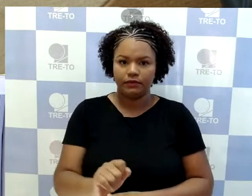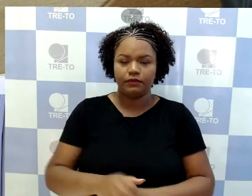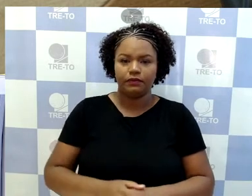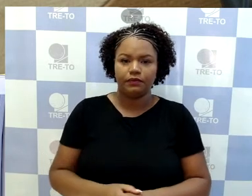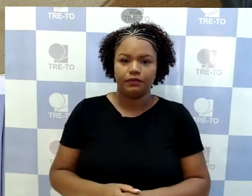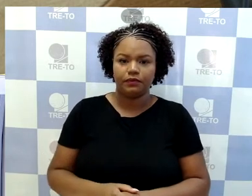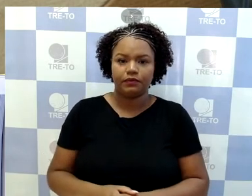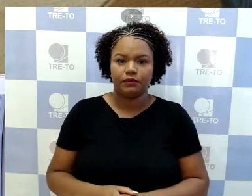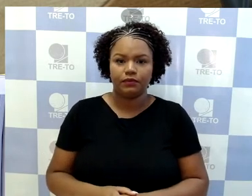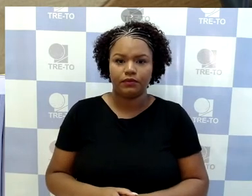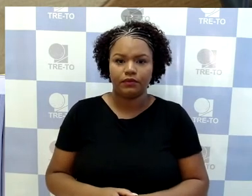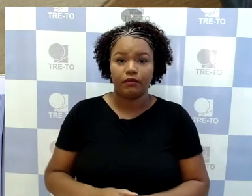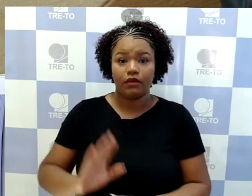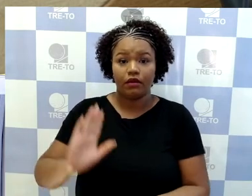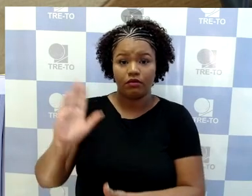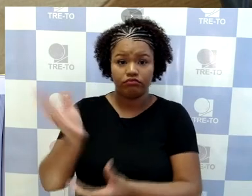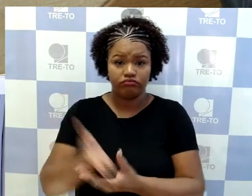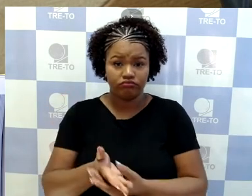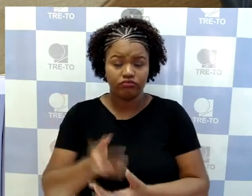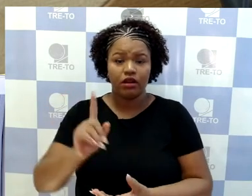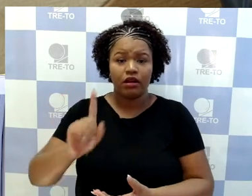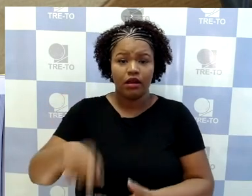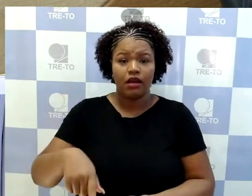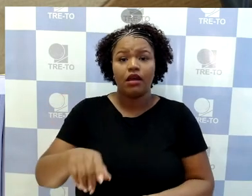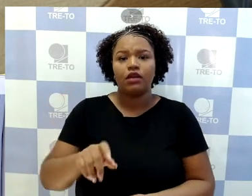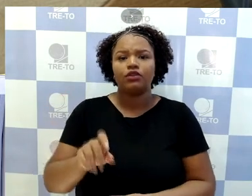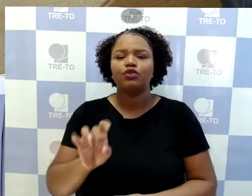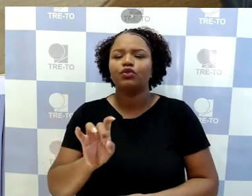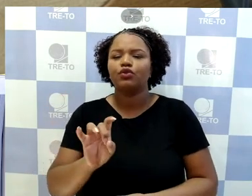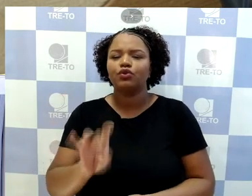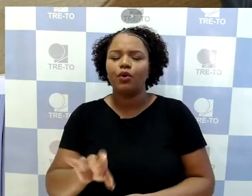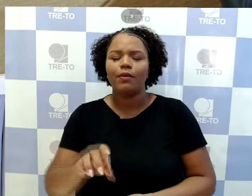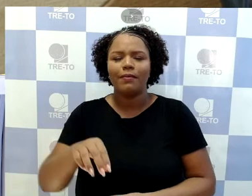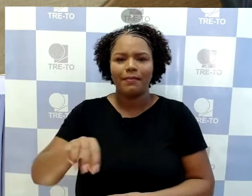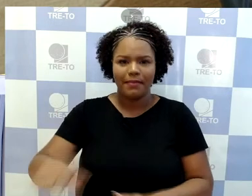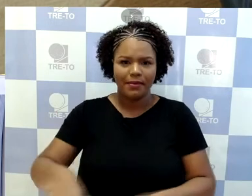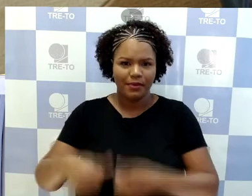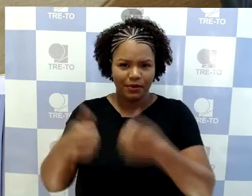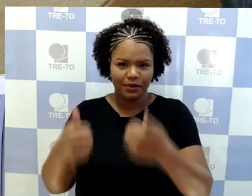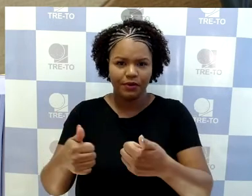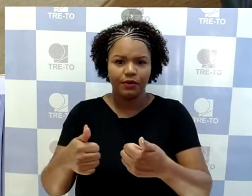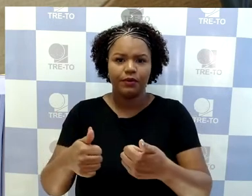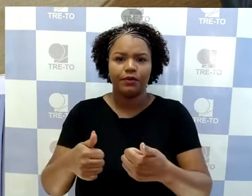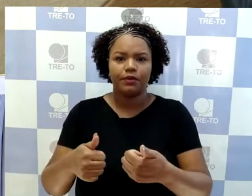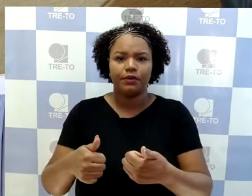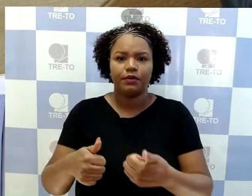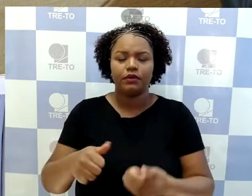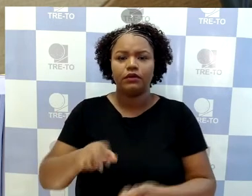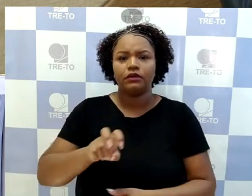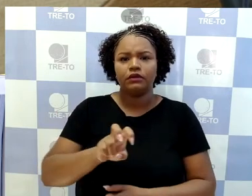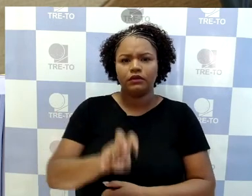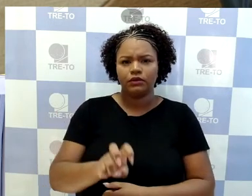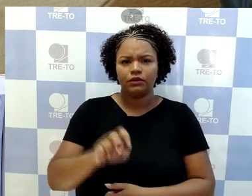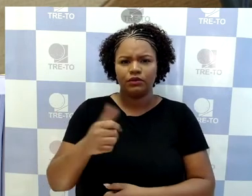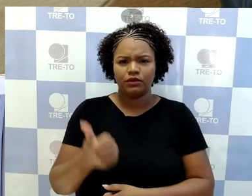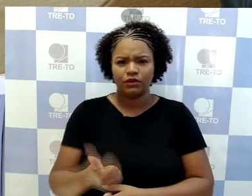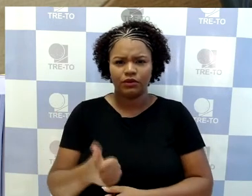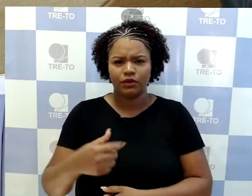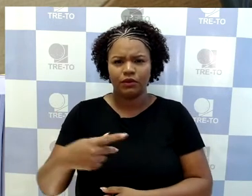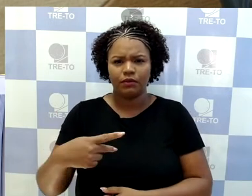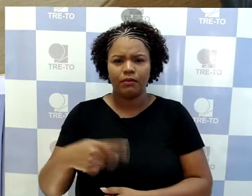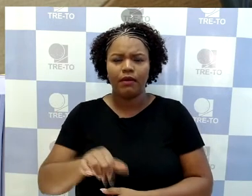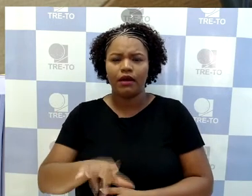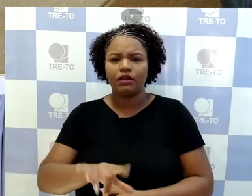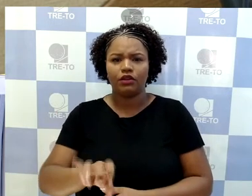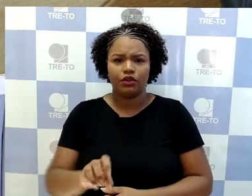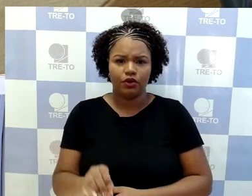45, PSDB, 15, MDB, 18, rede, 25, DEM, 51, patriota, 70, avante.